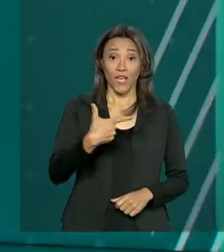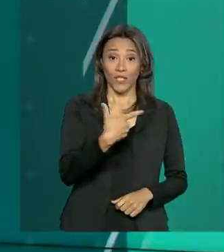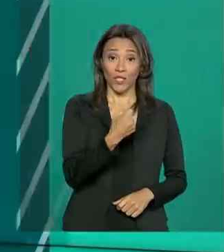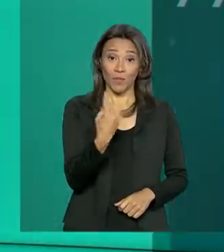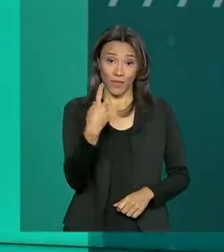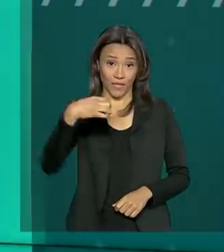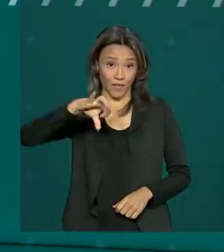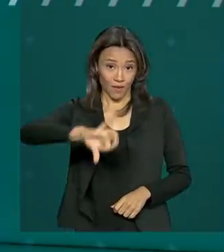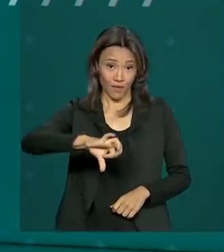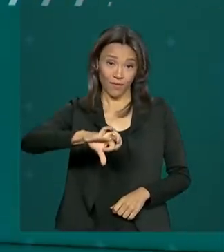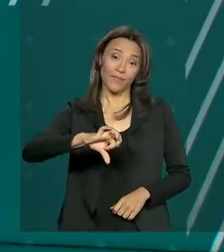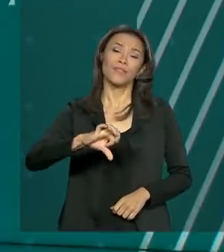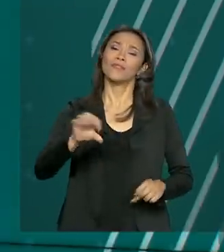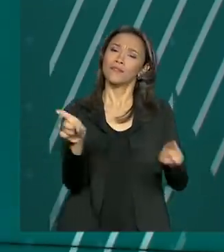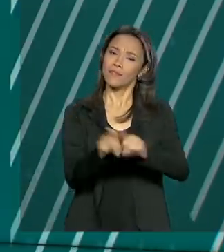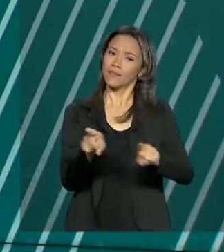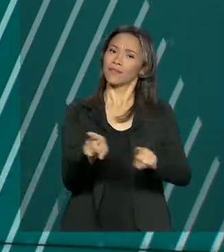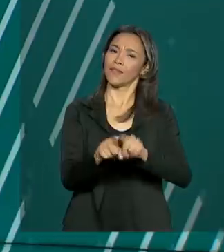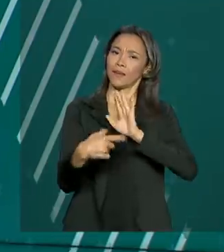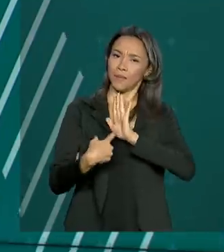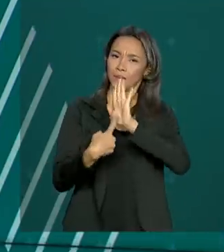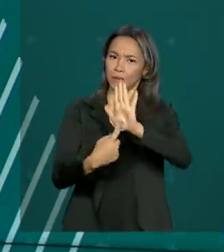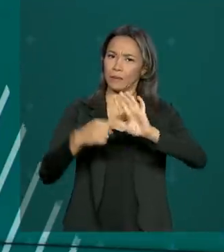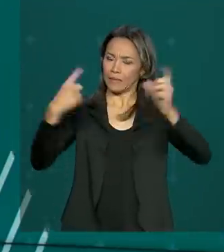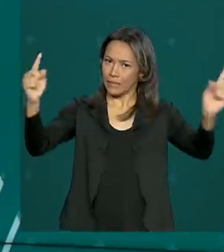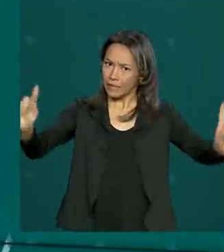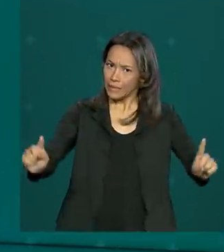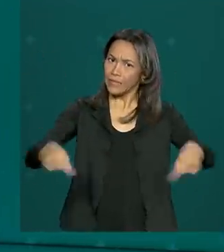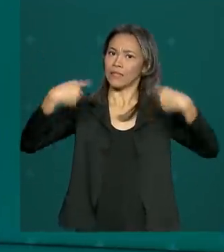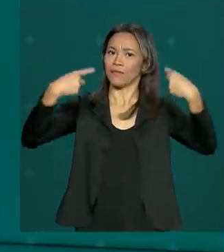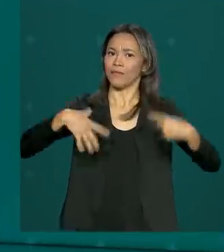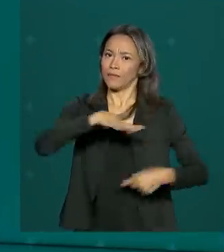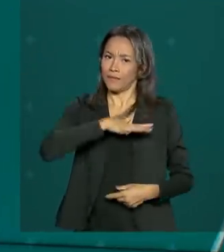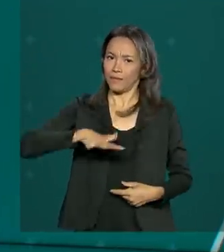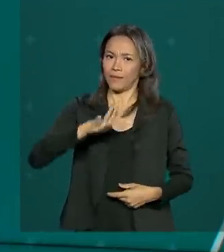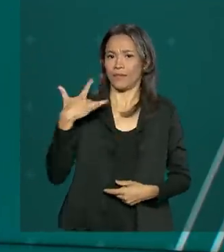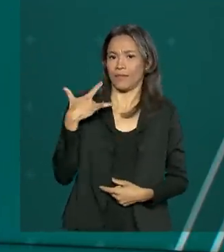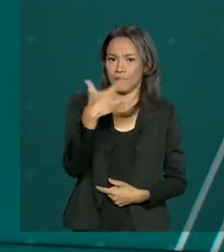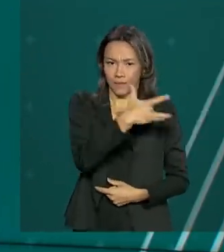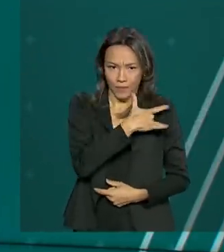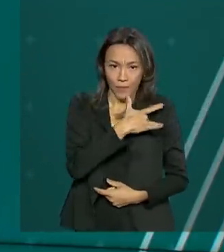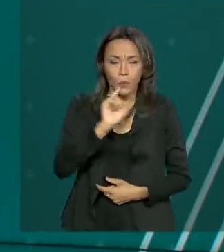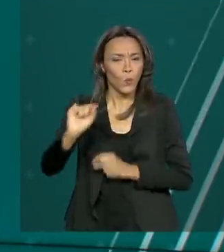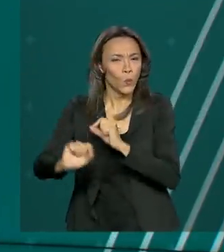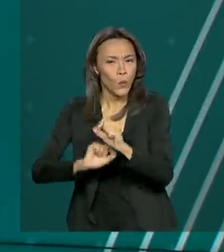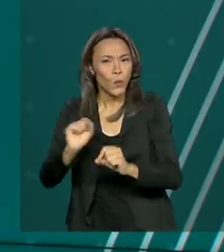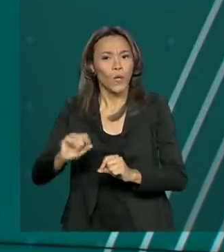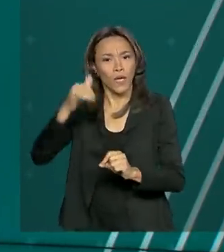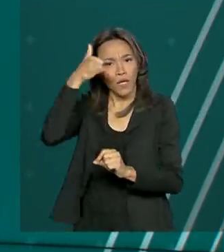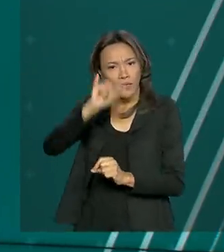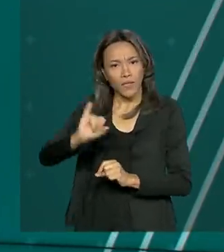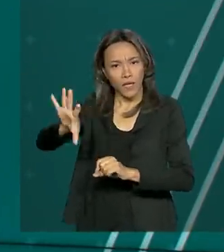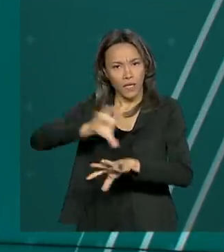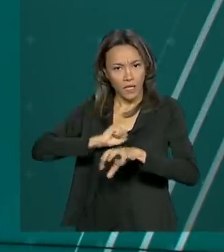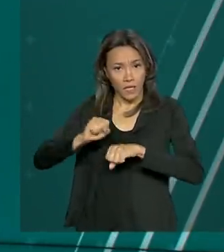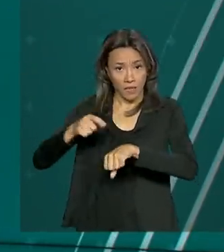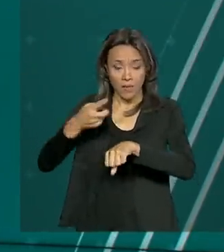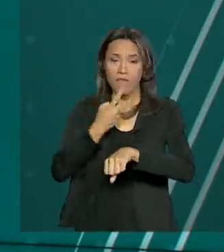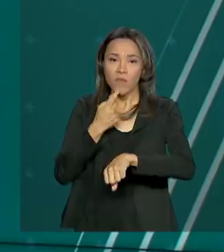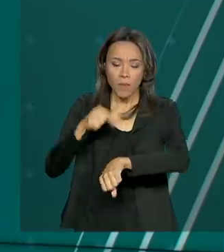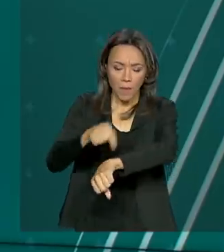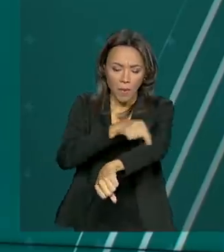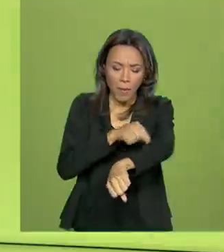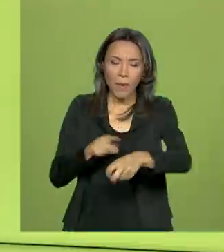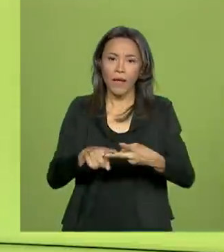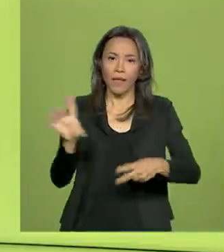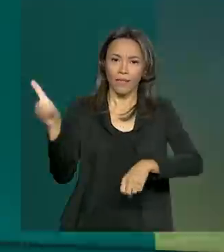2019 também apresentou desafios para a saúde, entre eles a prevenção contra o sarampo e o combate